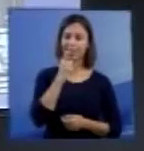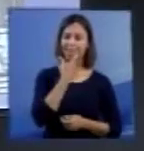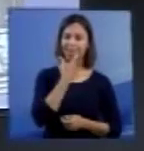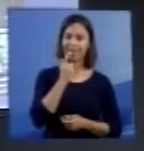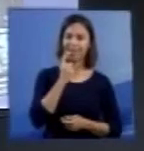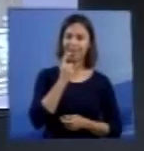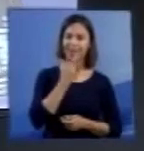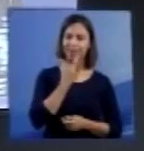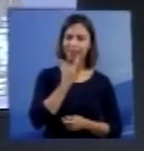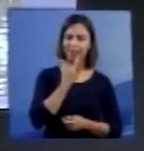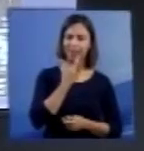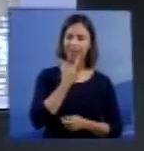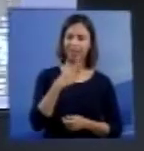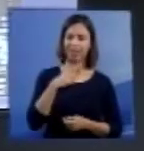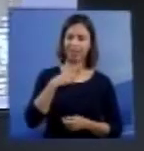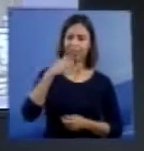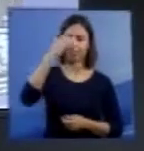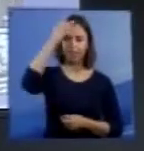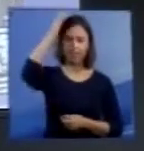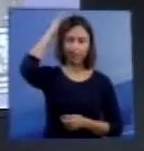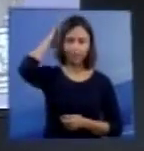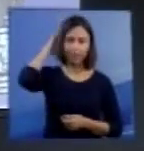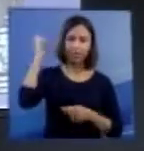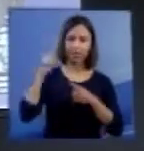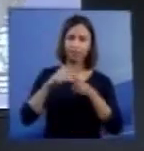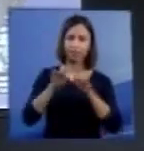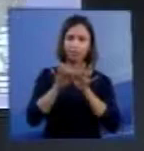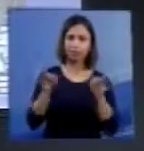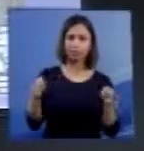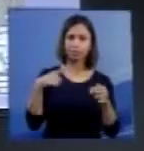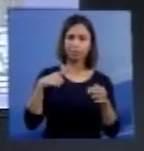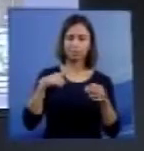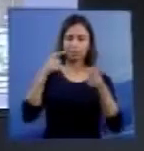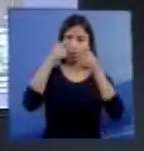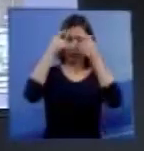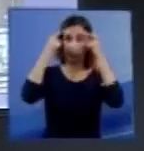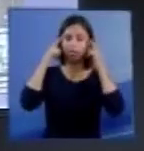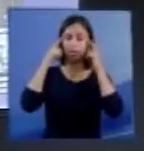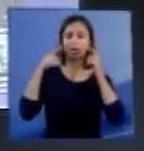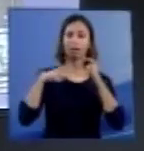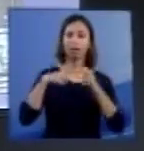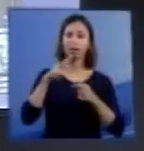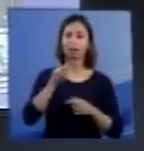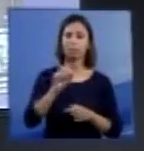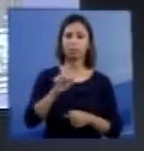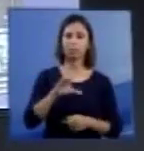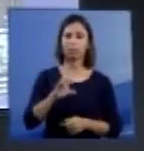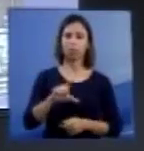existe a órbita, e aqui existe uma pequena formação que é a área cérebro vasculosa.